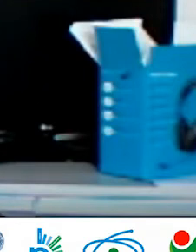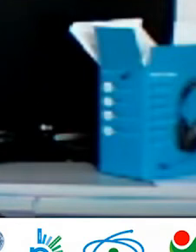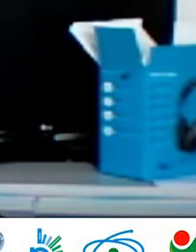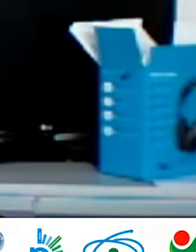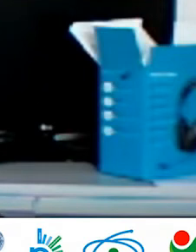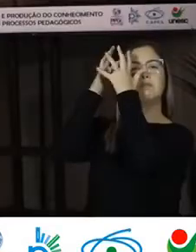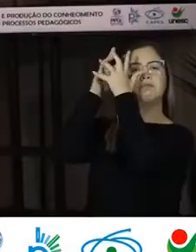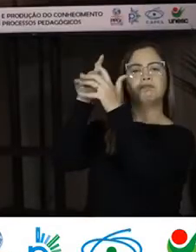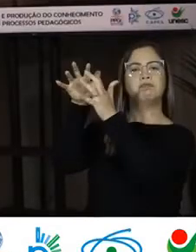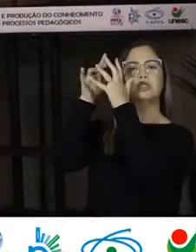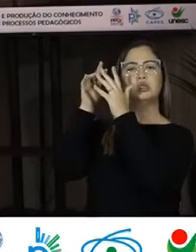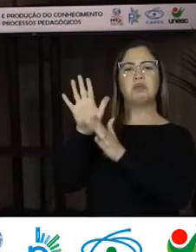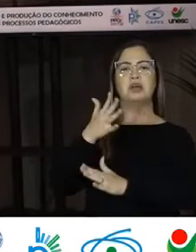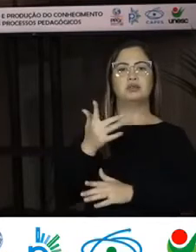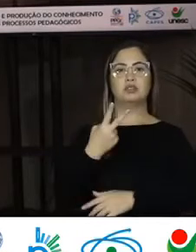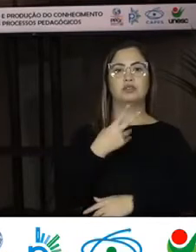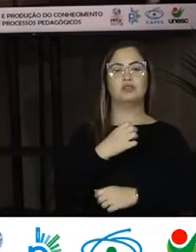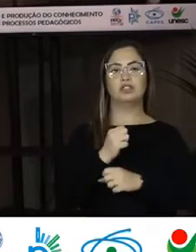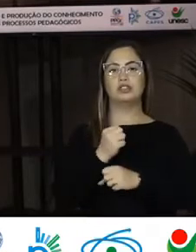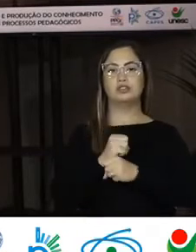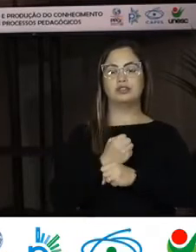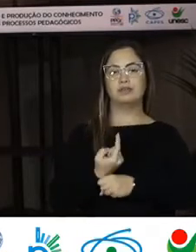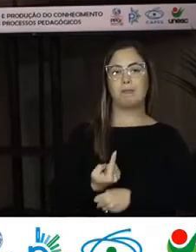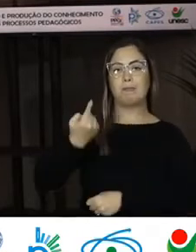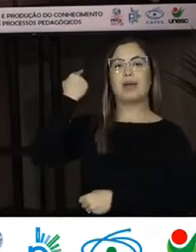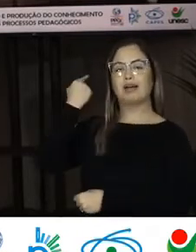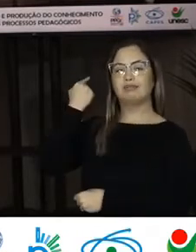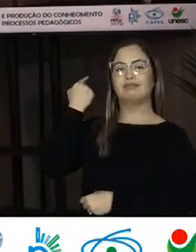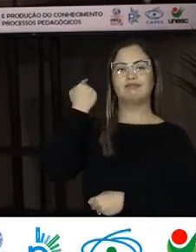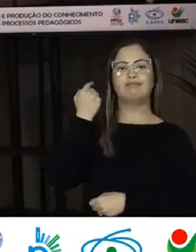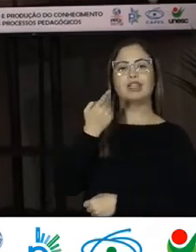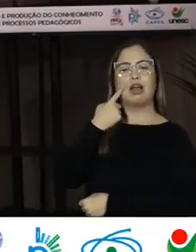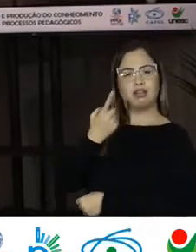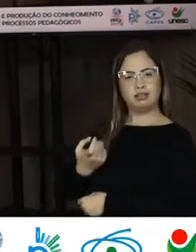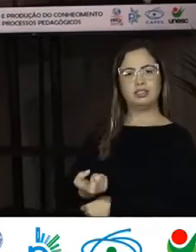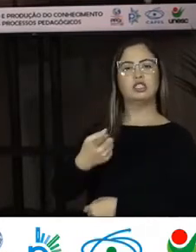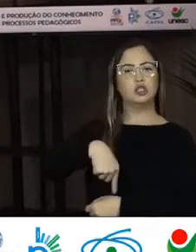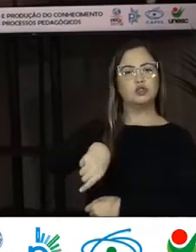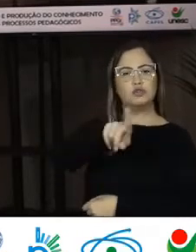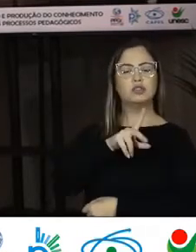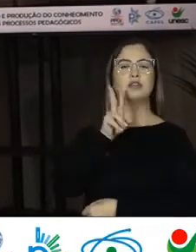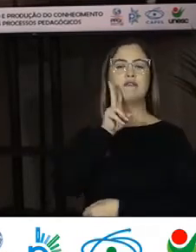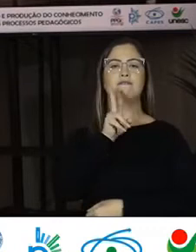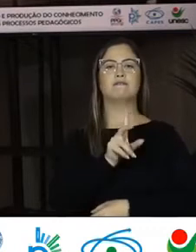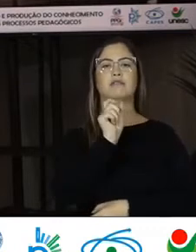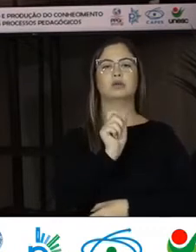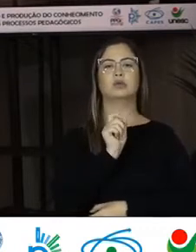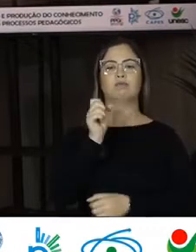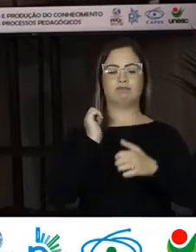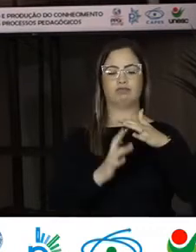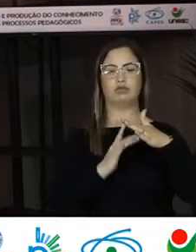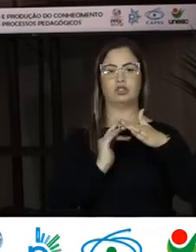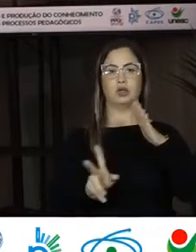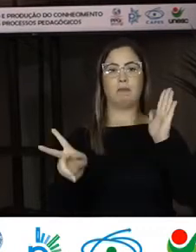São de duas décadas Né Que é muito interessante Né Muitas vezes Quando você vê Uma migração Sul-sul